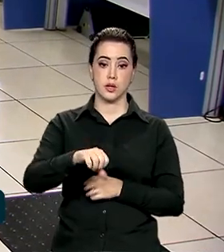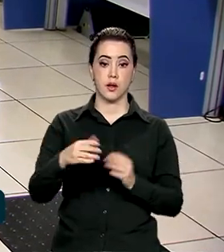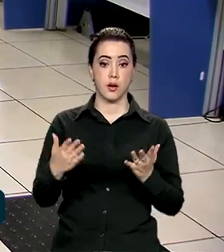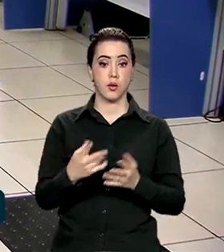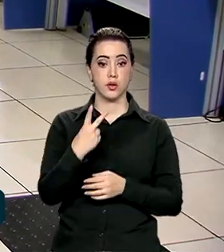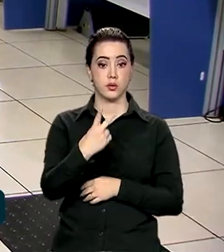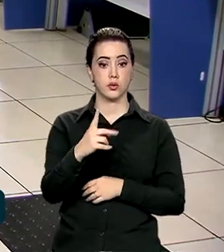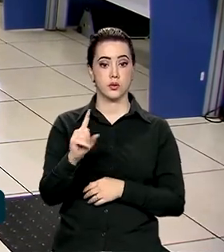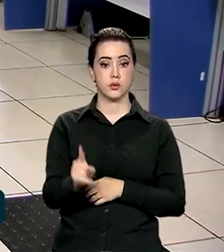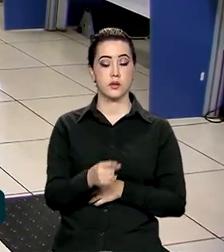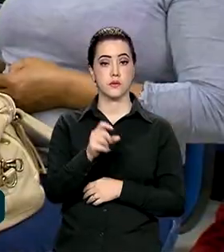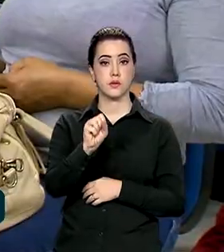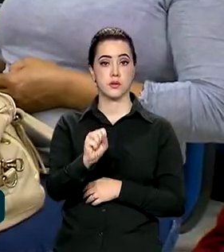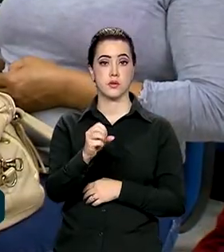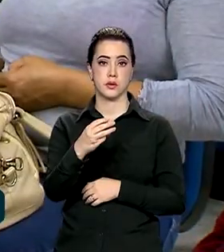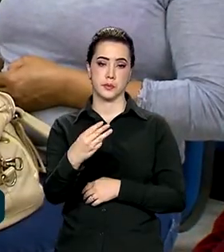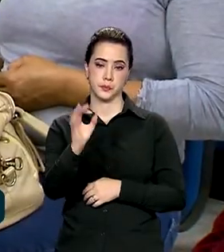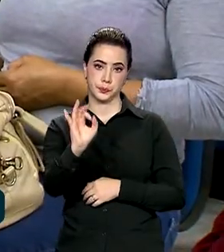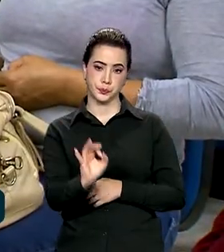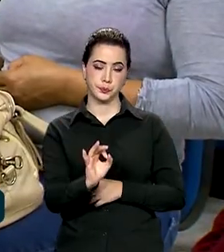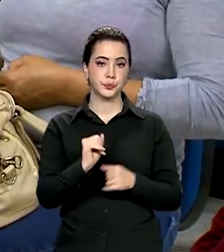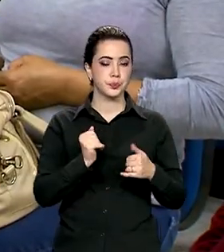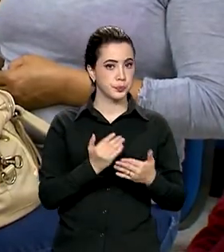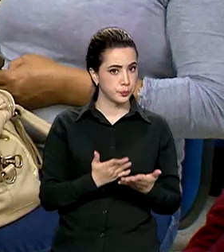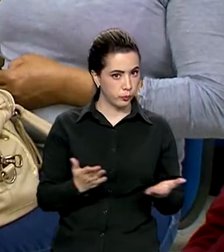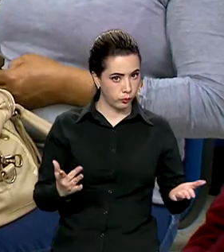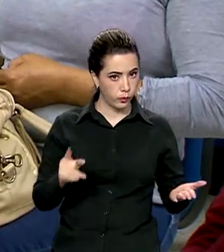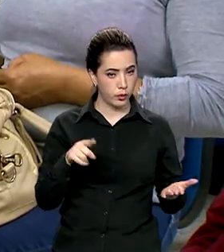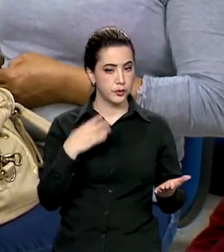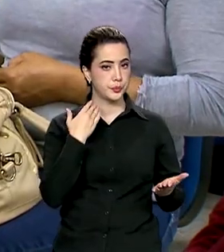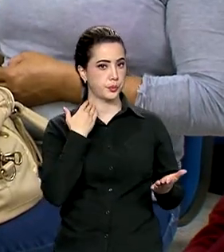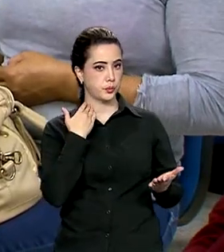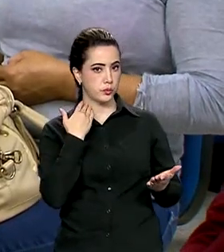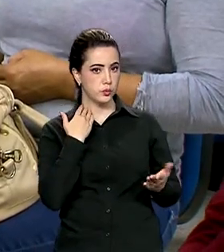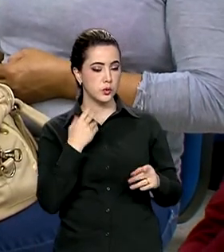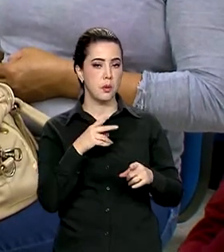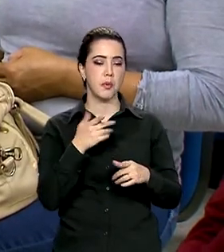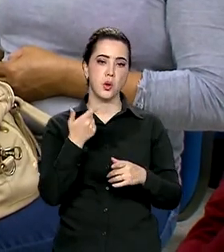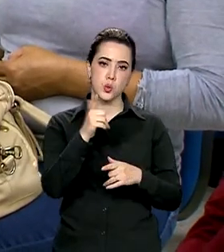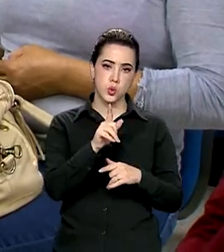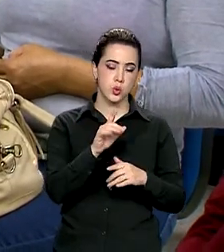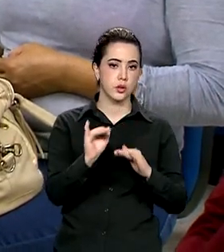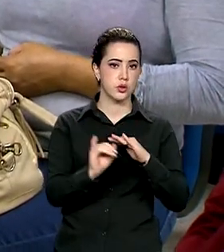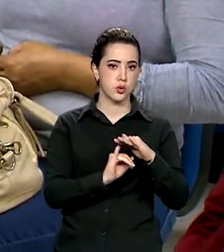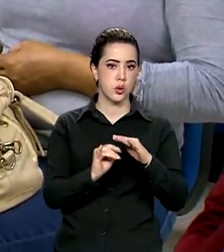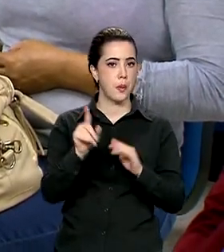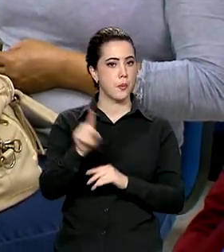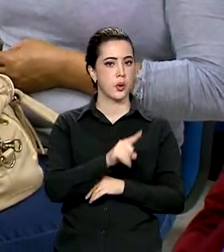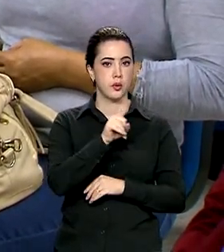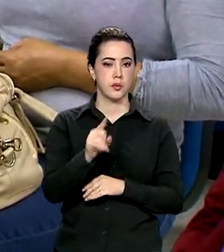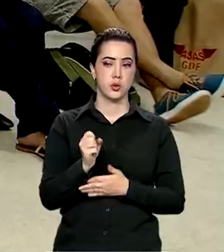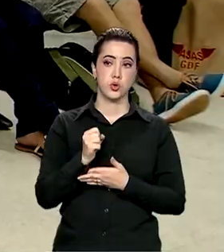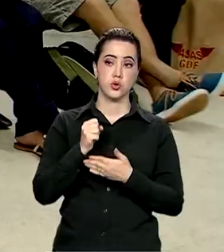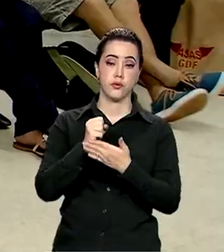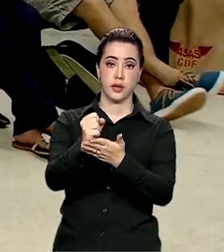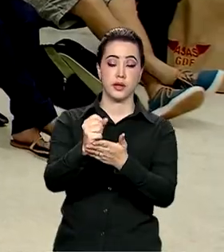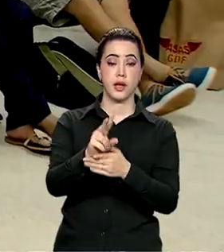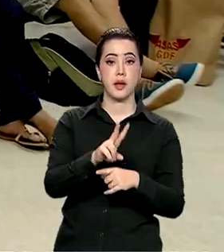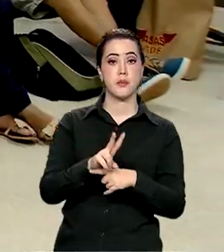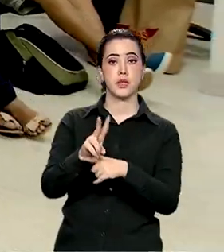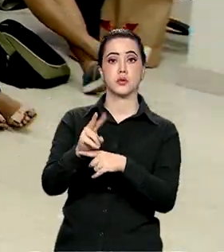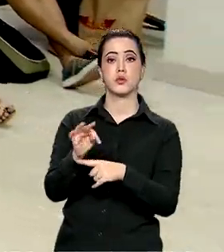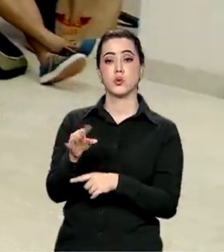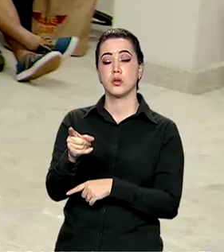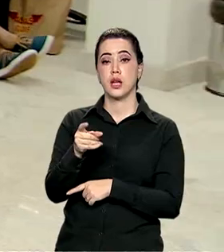2,83%. Com isso, bancos e financeiras ficam proibidos de ofertar empréstimos com